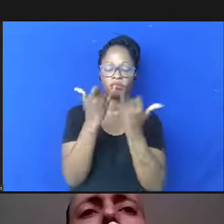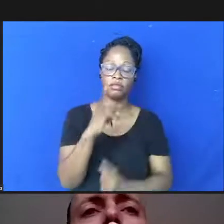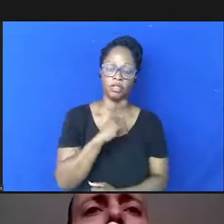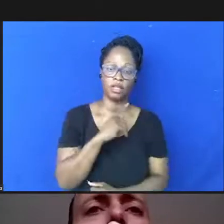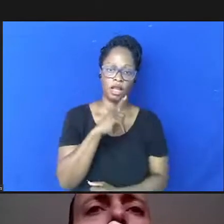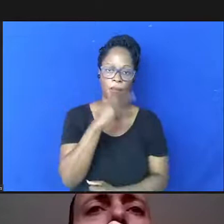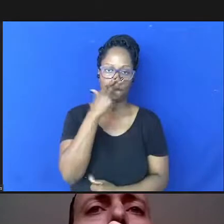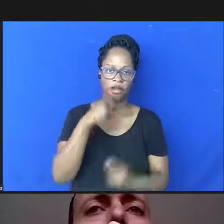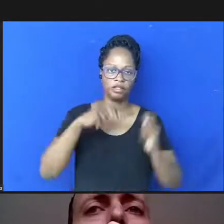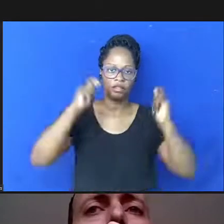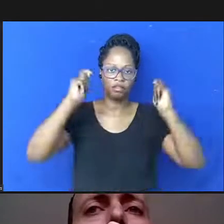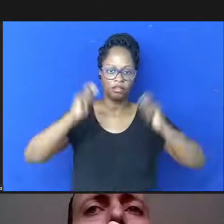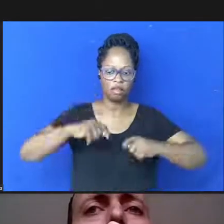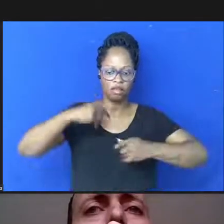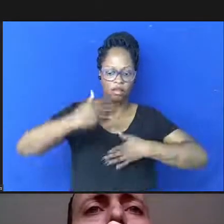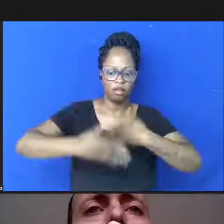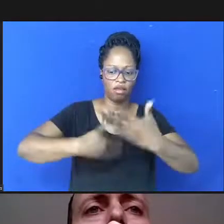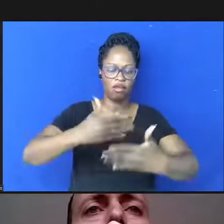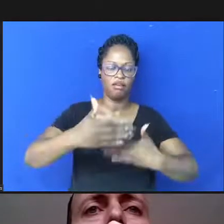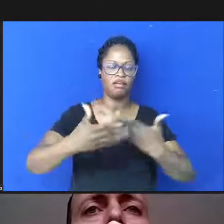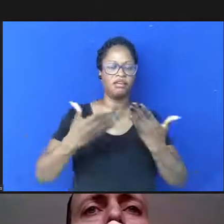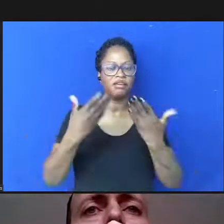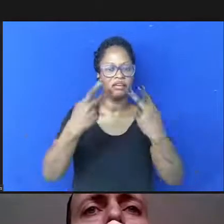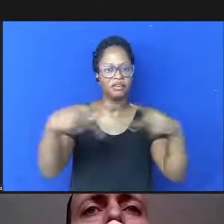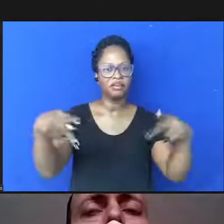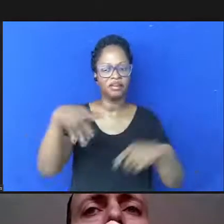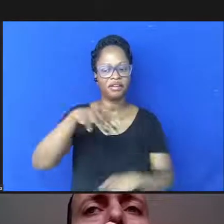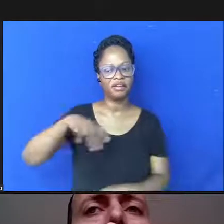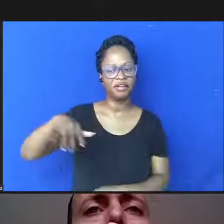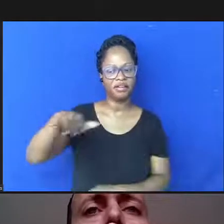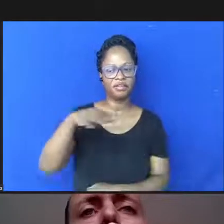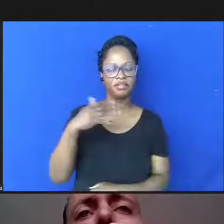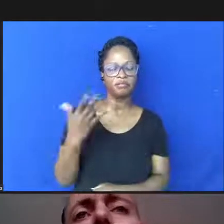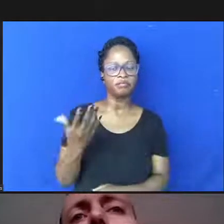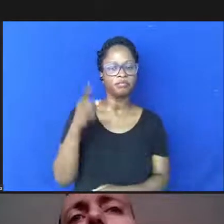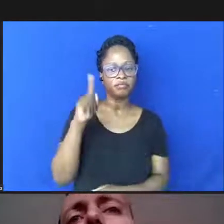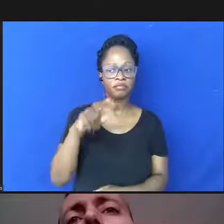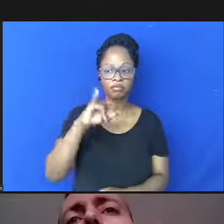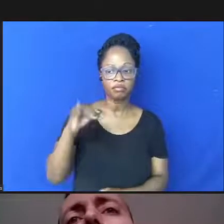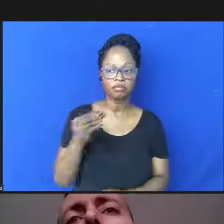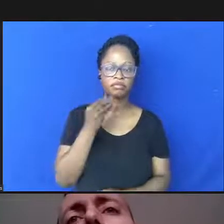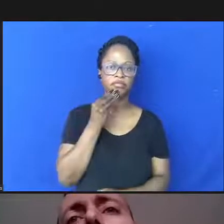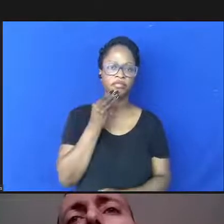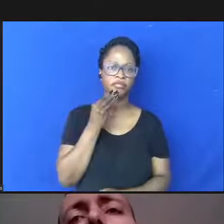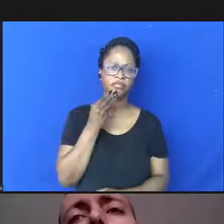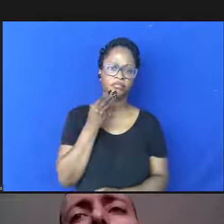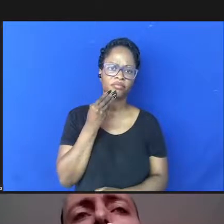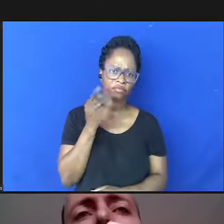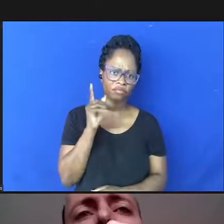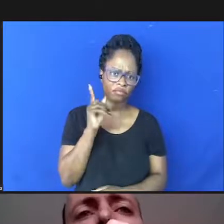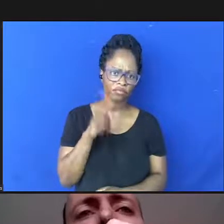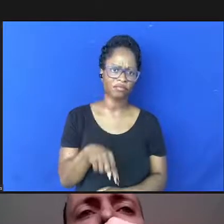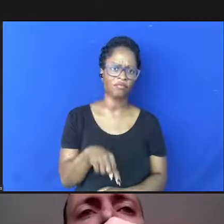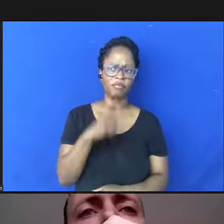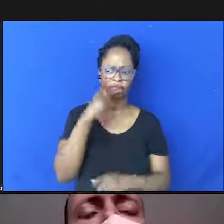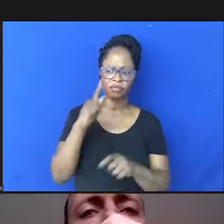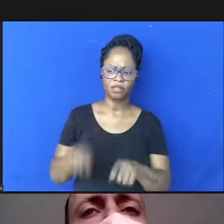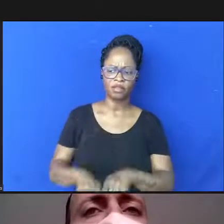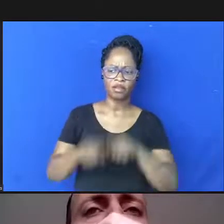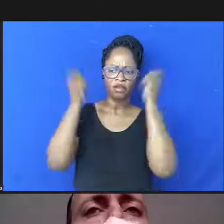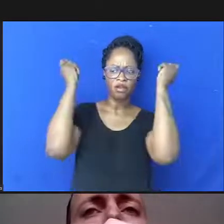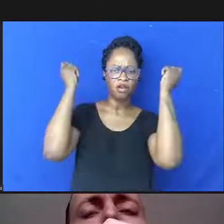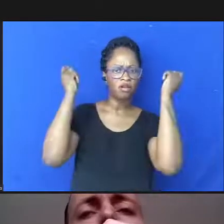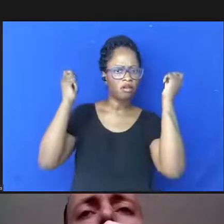própria construção dessa área e é uma oportunidade é uma oportunidade de quebrar barreiras quebrar